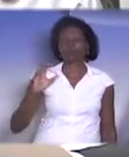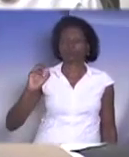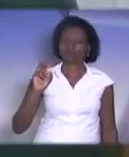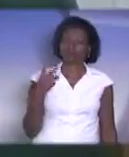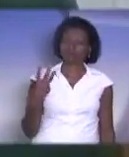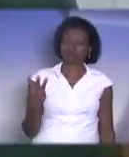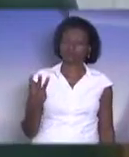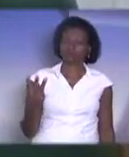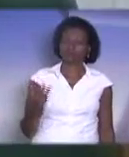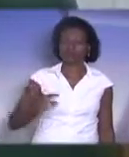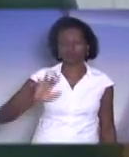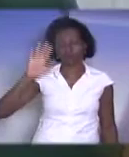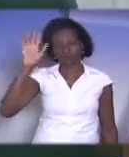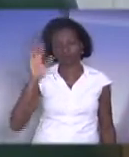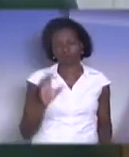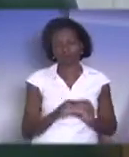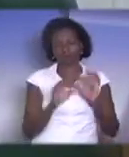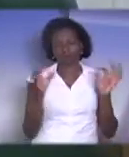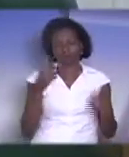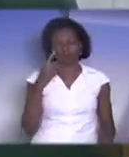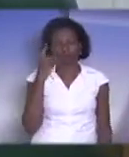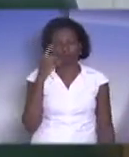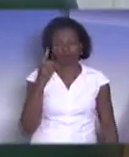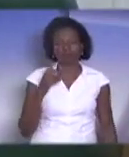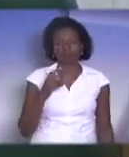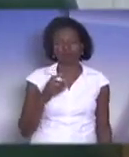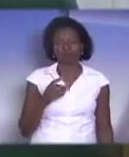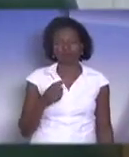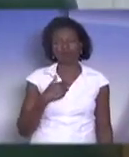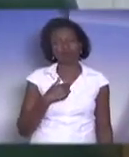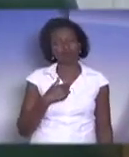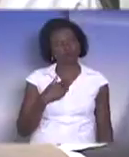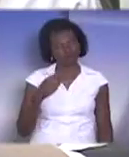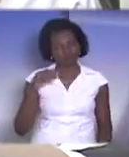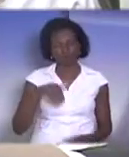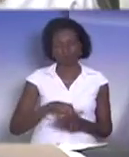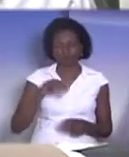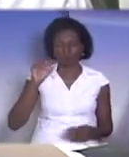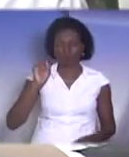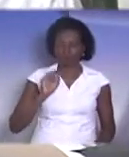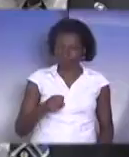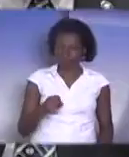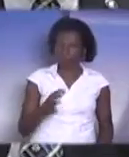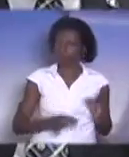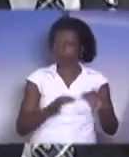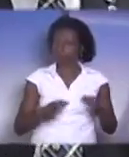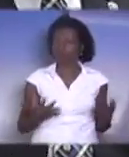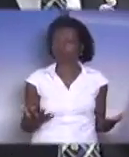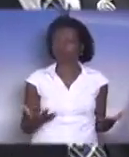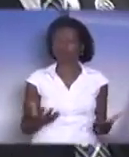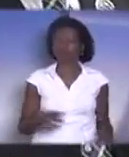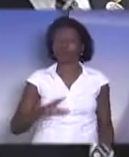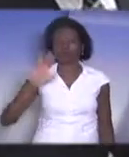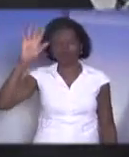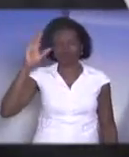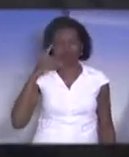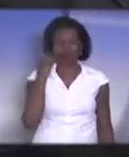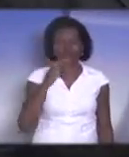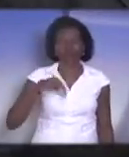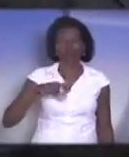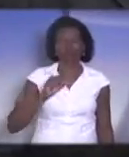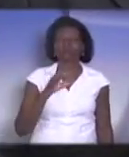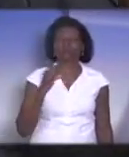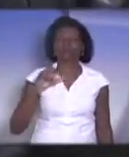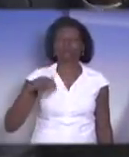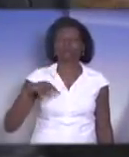presidente. Pela ordem, deputado João Votar favorável pela justiça, isso é justo. Está registrado o voto de vossa excelência. Pela ordem, deputado Celso Nascimento. Votando